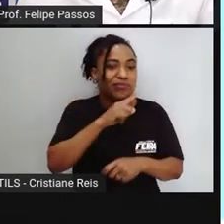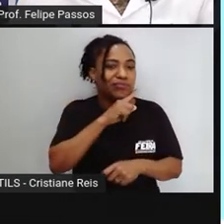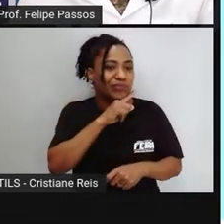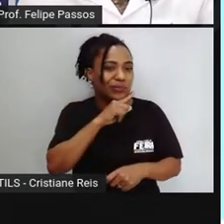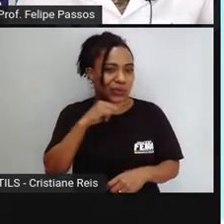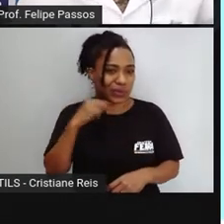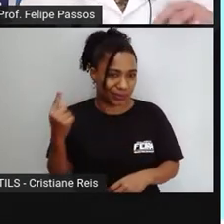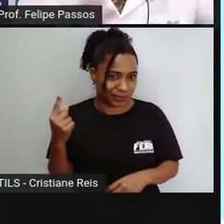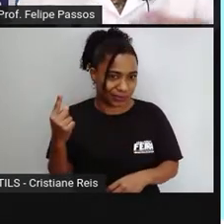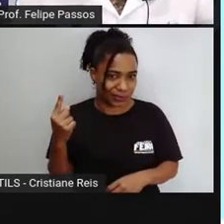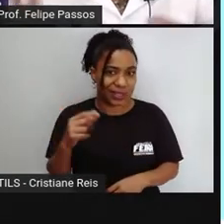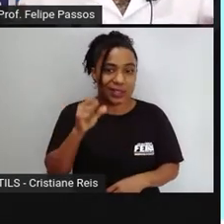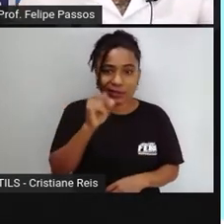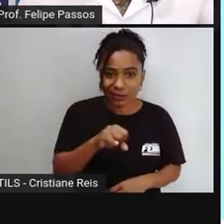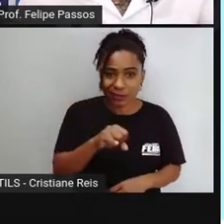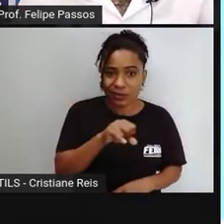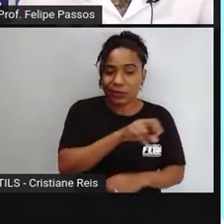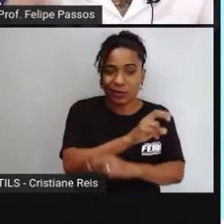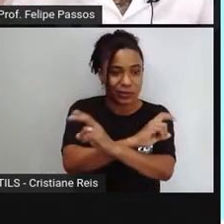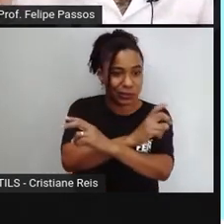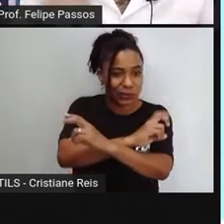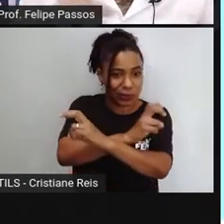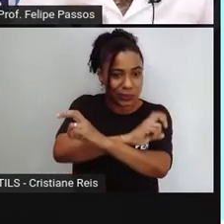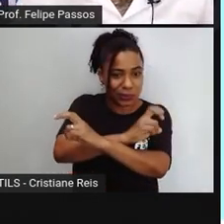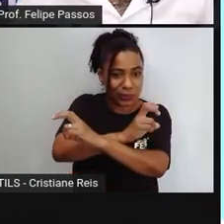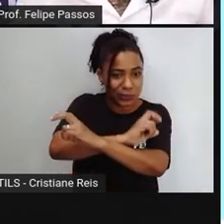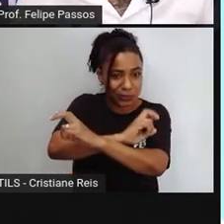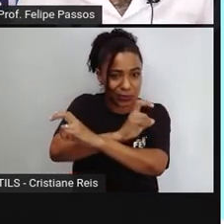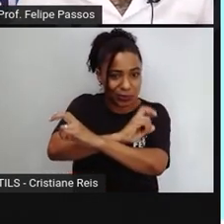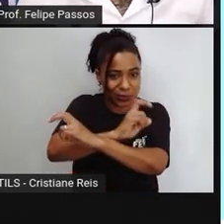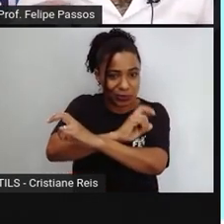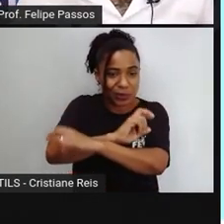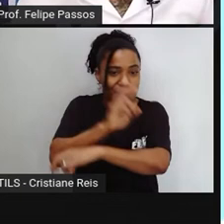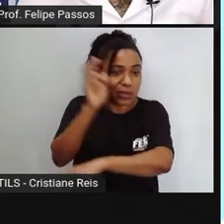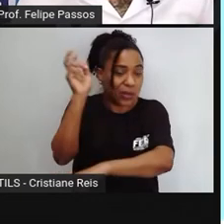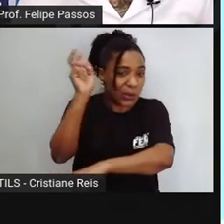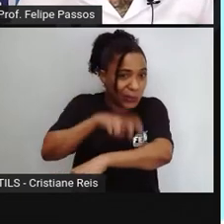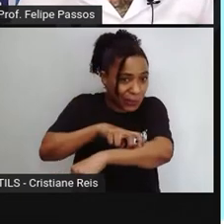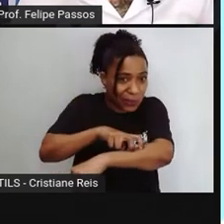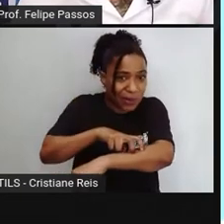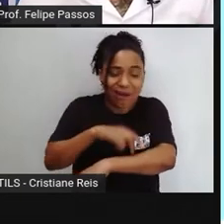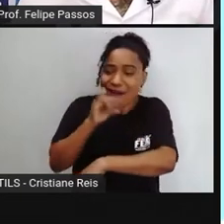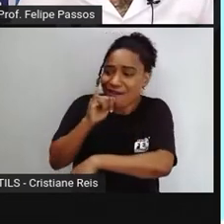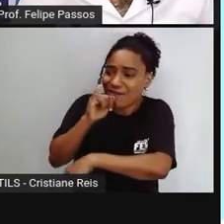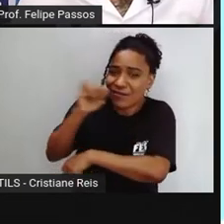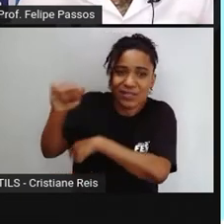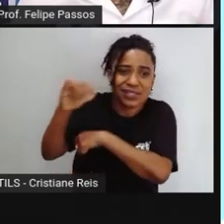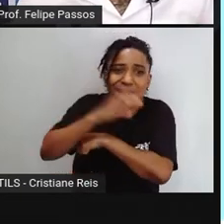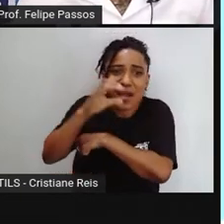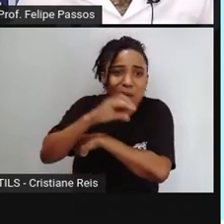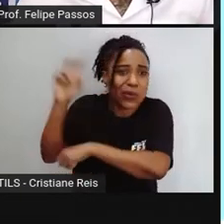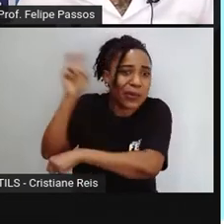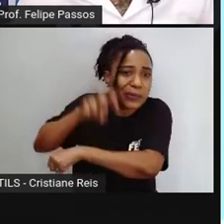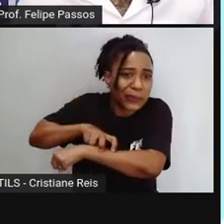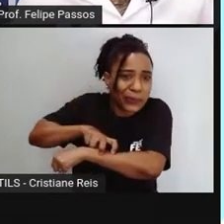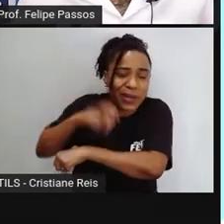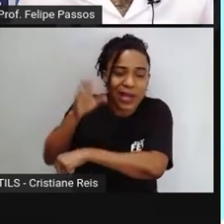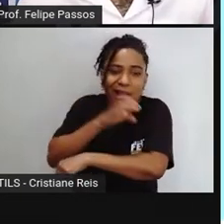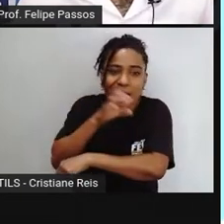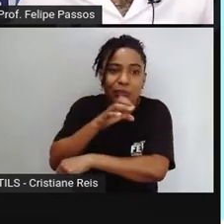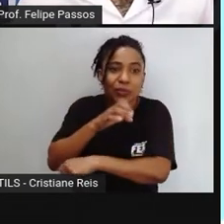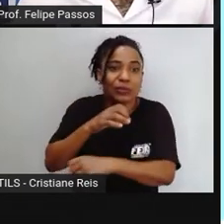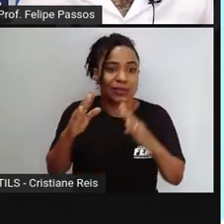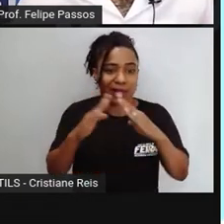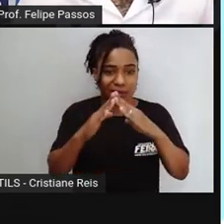cascavel e deu tempo dela sinalizar alguém, soro. O soro tem que ser aplicado quanto antes. O problema é que se a pessoa